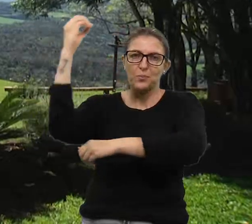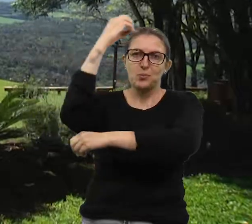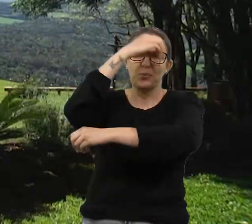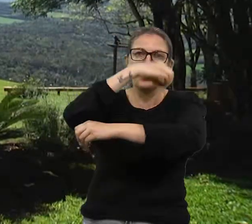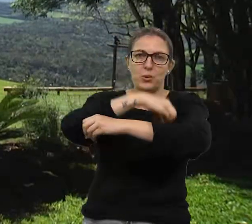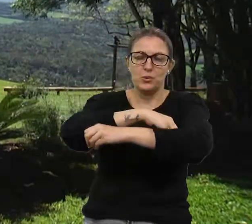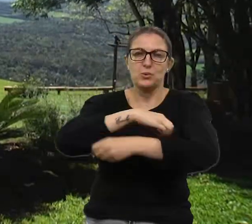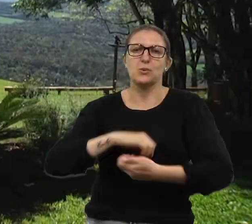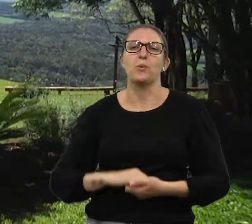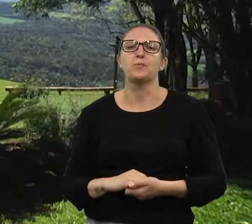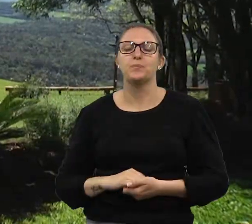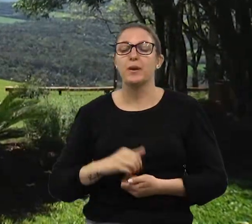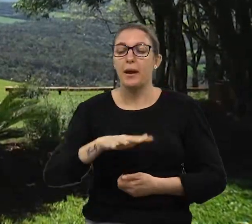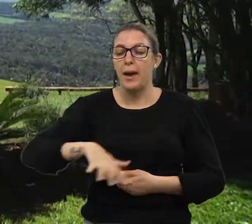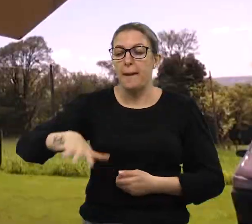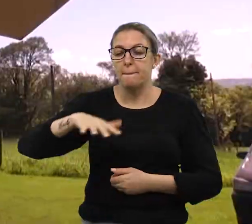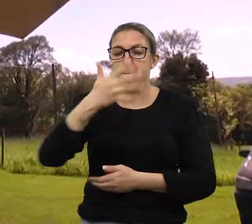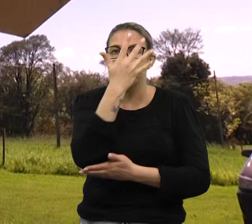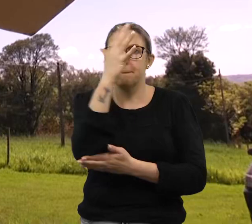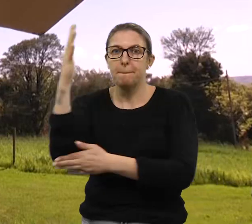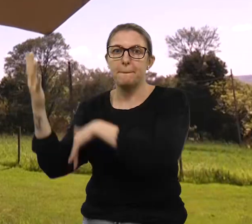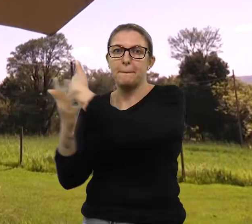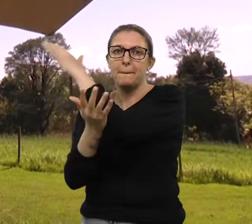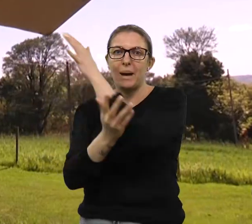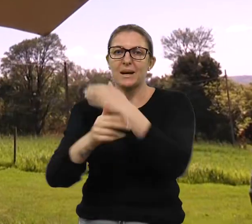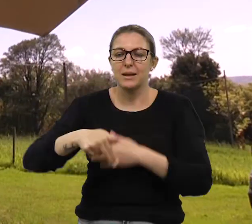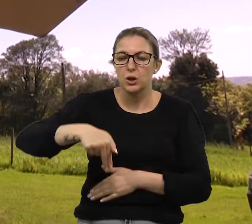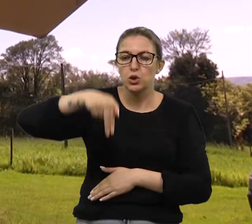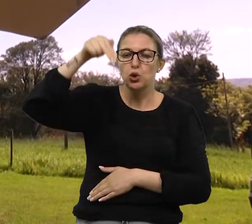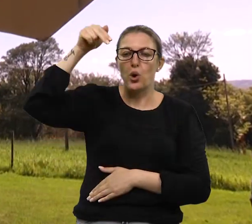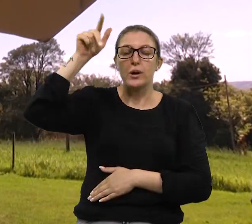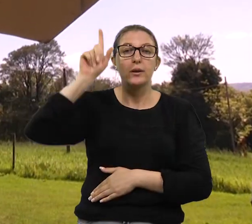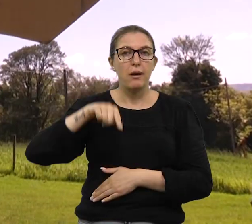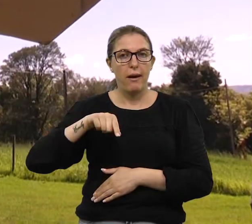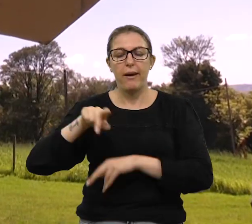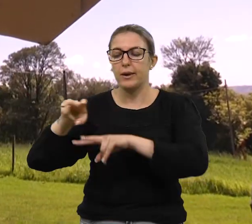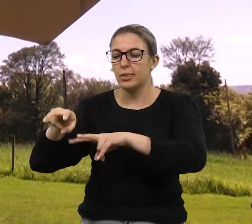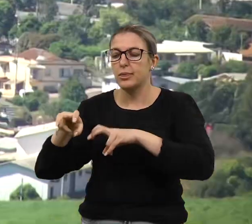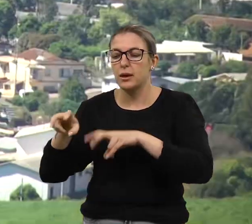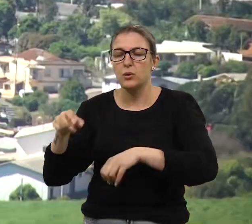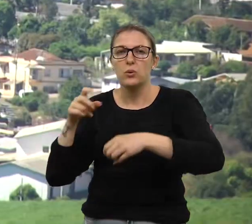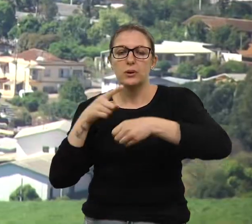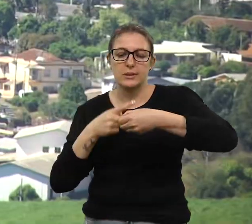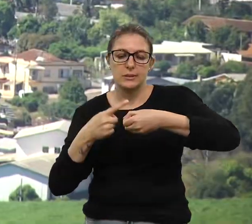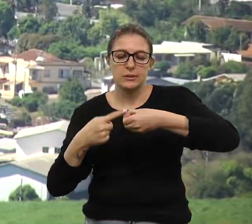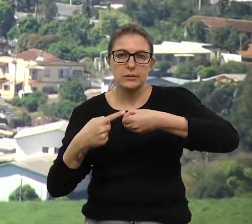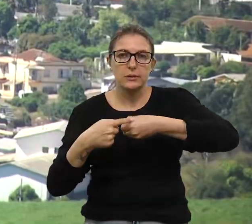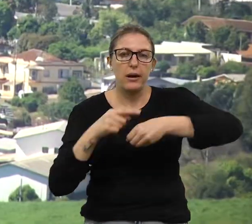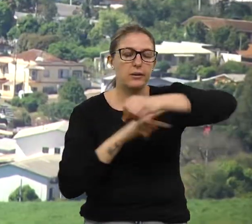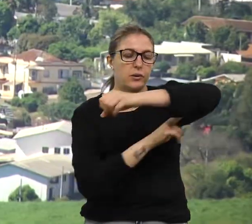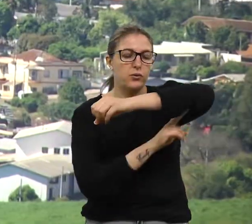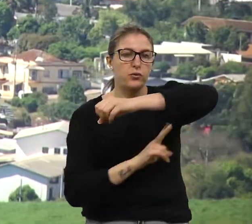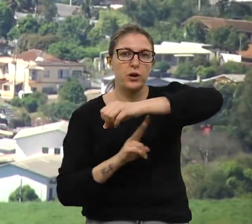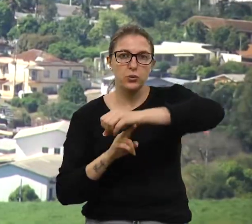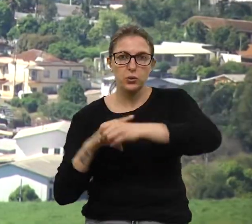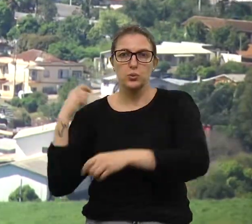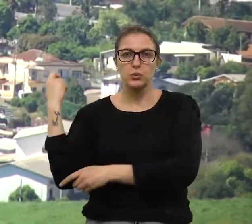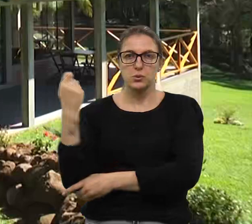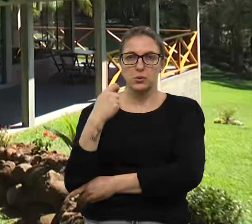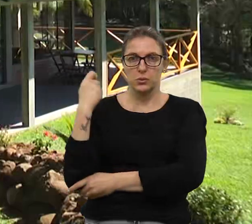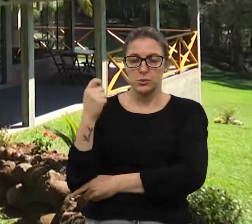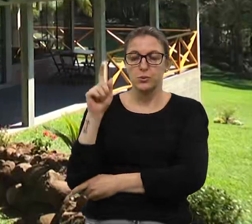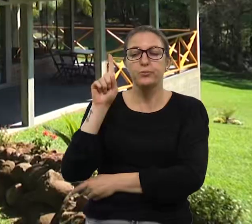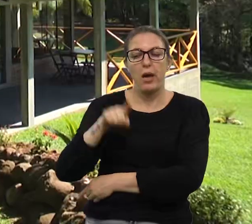Parque Norte, como é conhecido, fica localizado no interior da pequena cidade de Viadutos, Rio Grande do Sul.